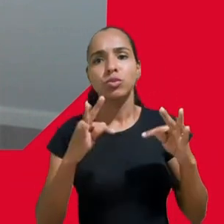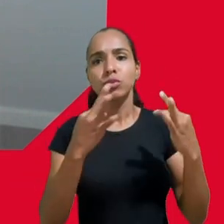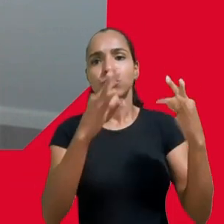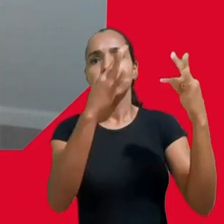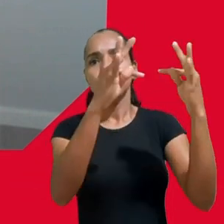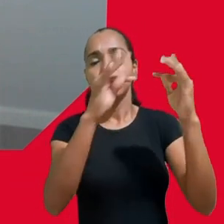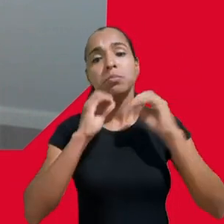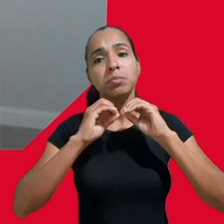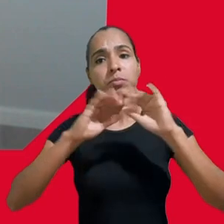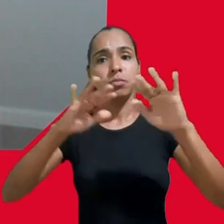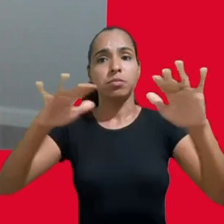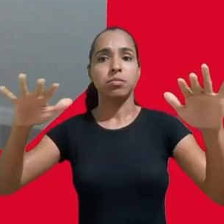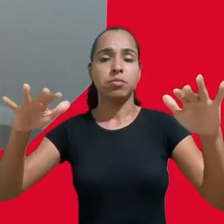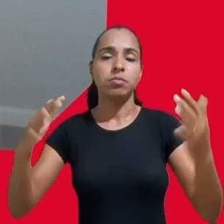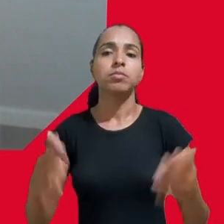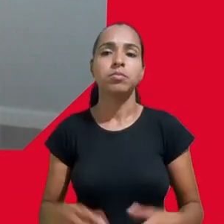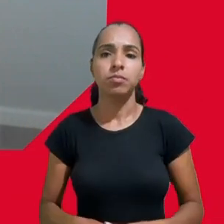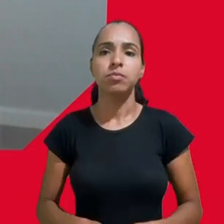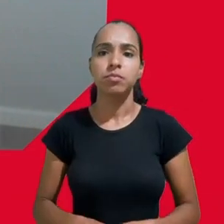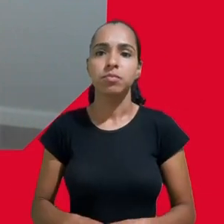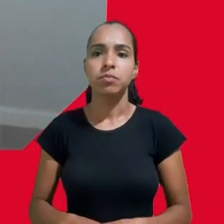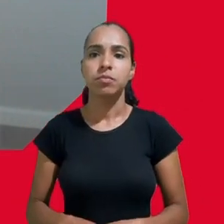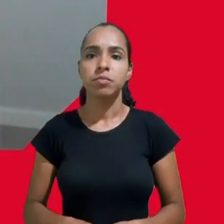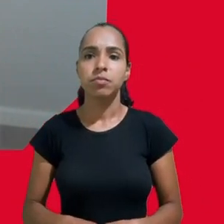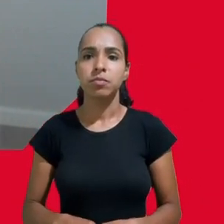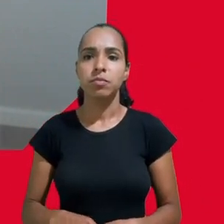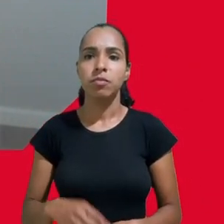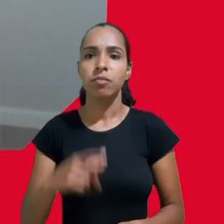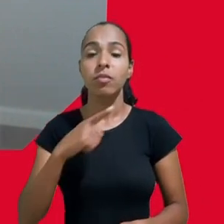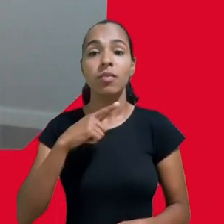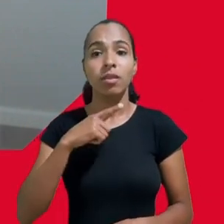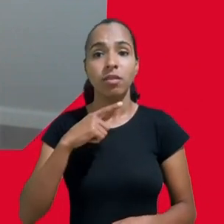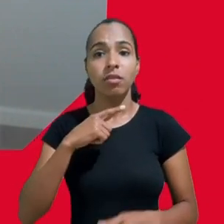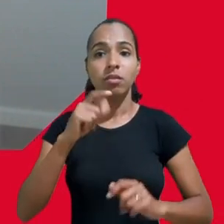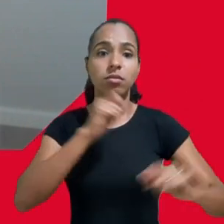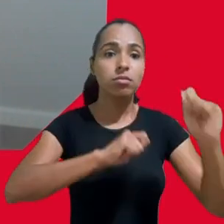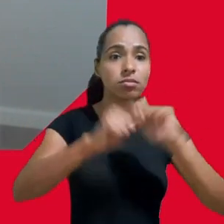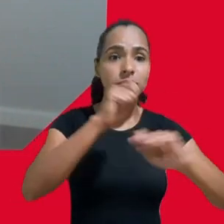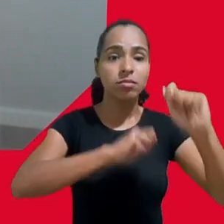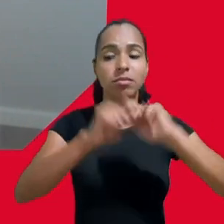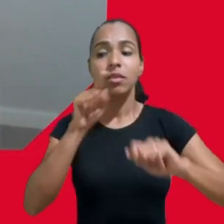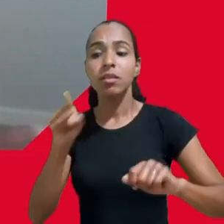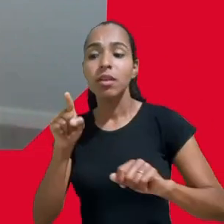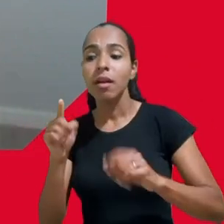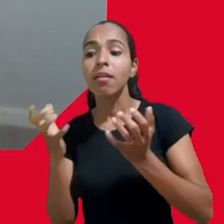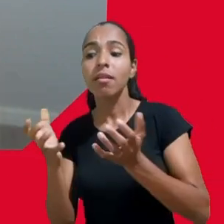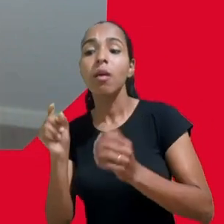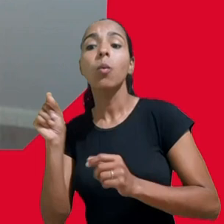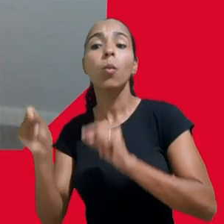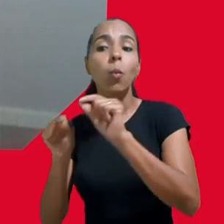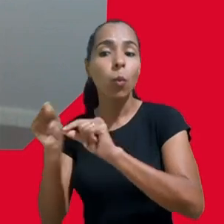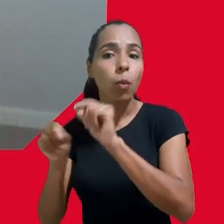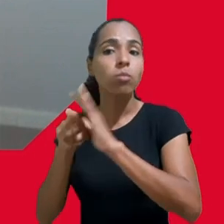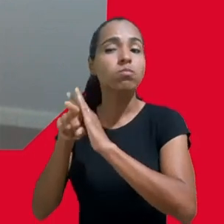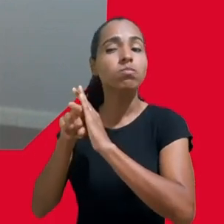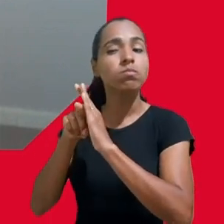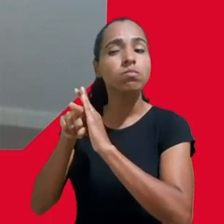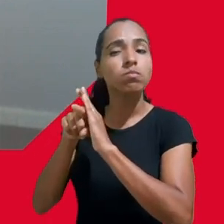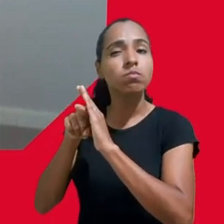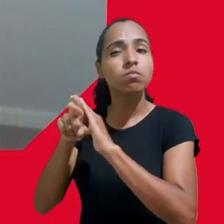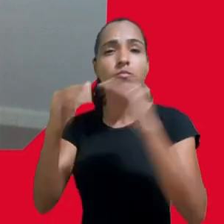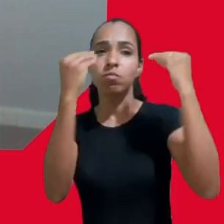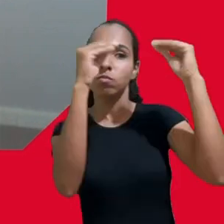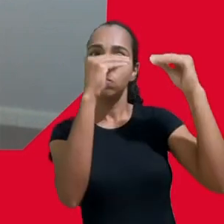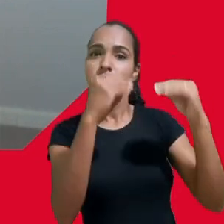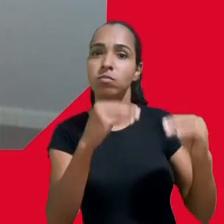fazem parte de uma economia que é centrada na atenção dos usuários e no uso de seus dados pessoais como principal ativo econômico dessas empresas